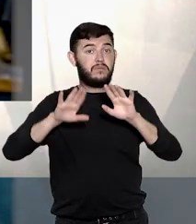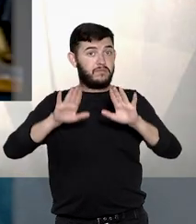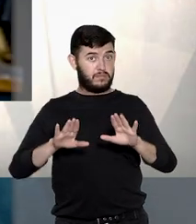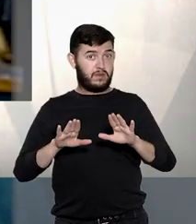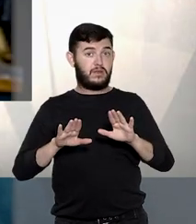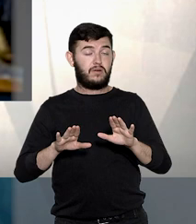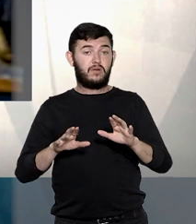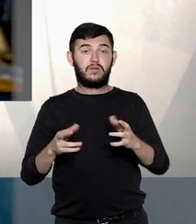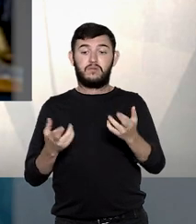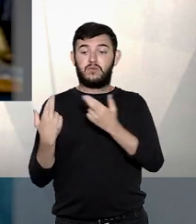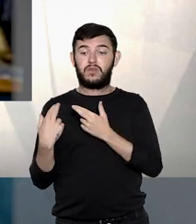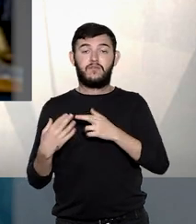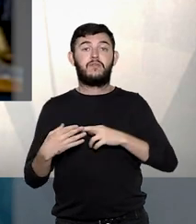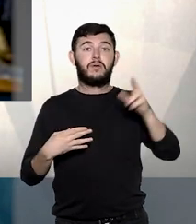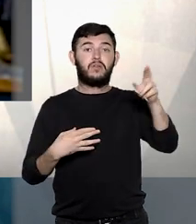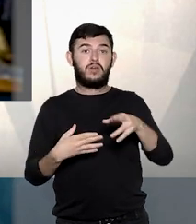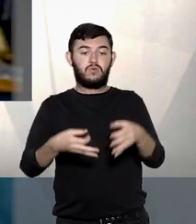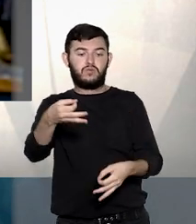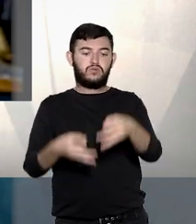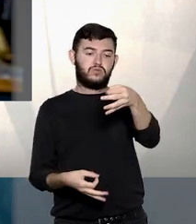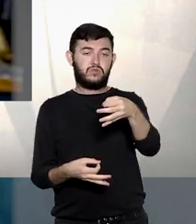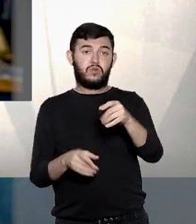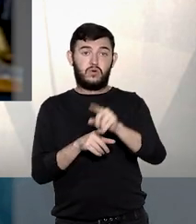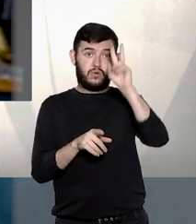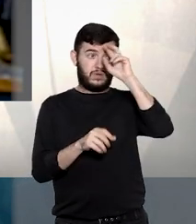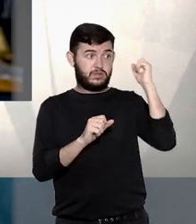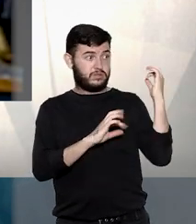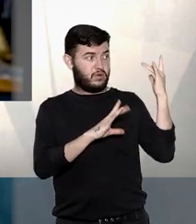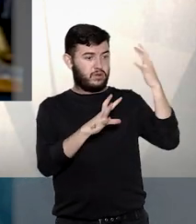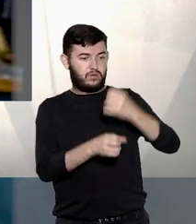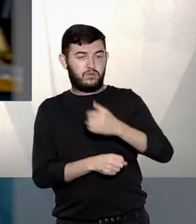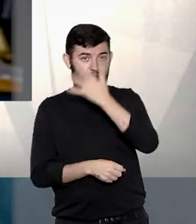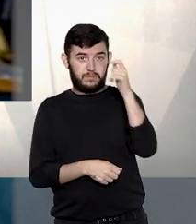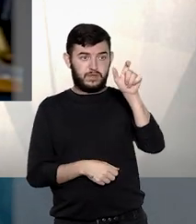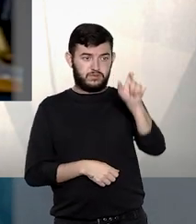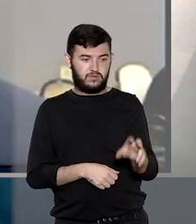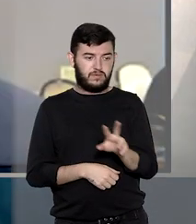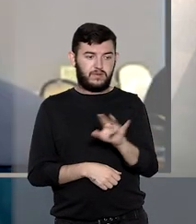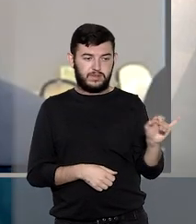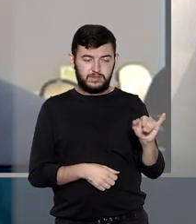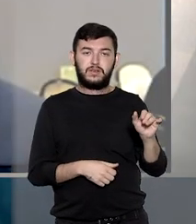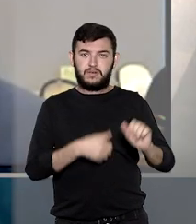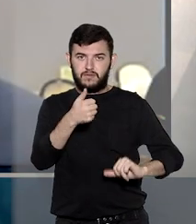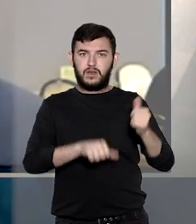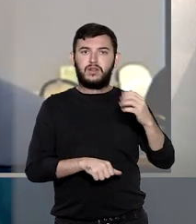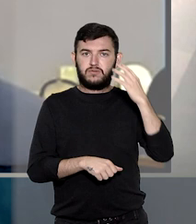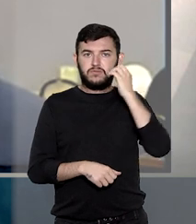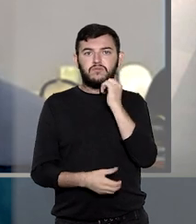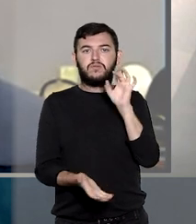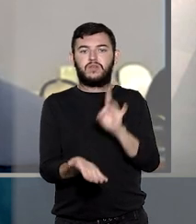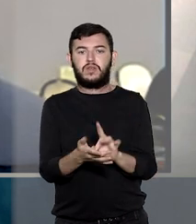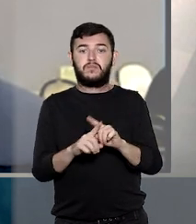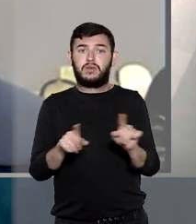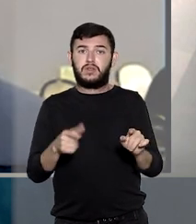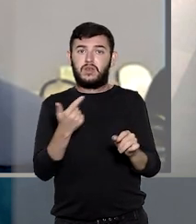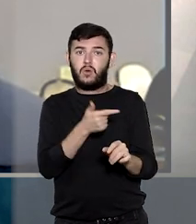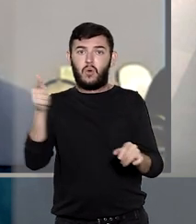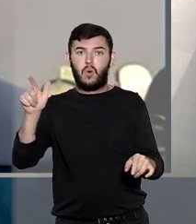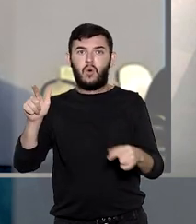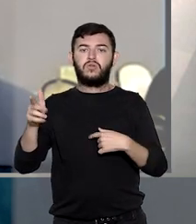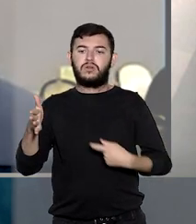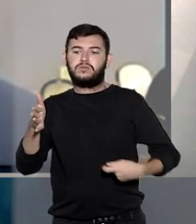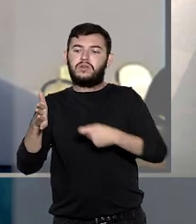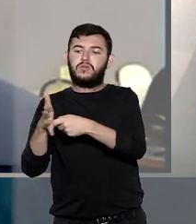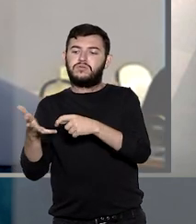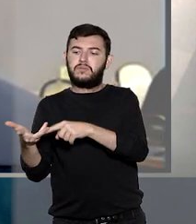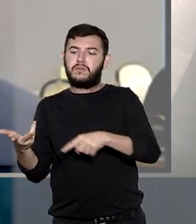De acordo com o relator, o histórico criminal do indivíduo deve ser levado em consideração, mas precisa estar acompanhado de outros